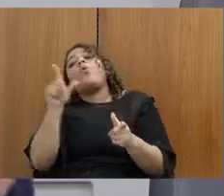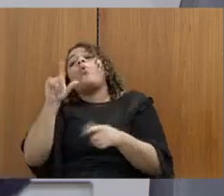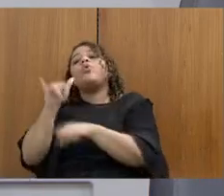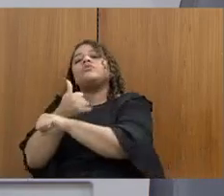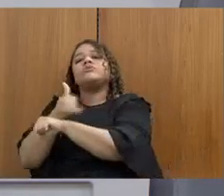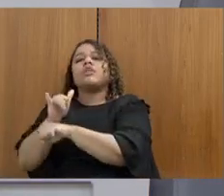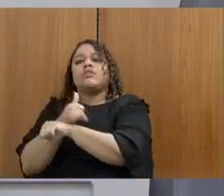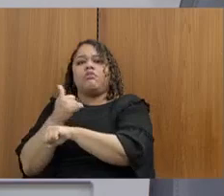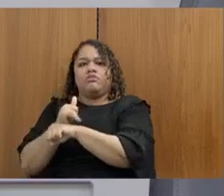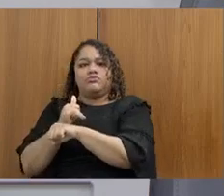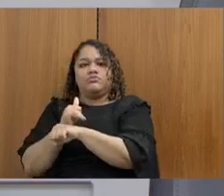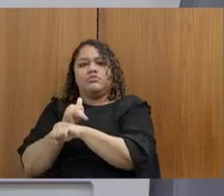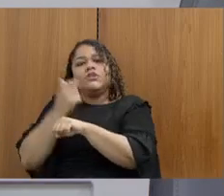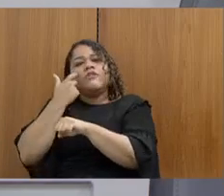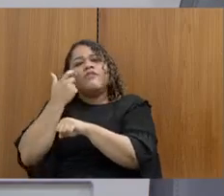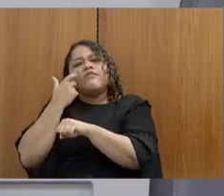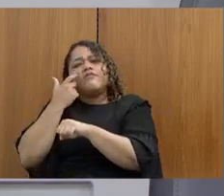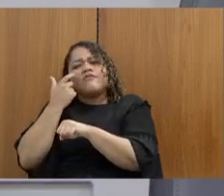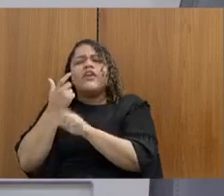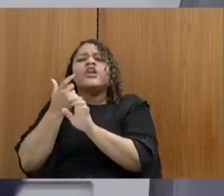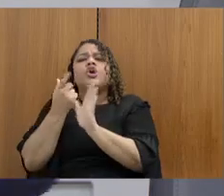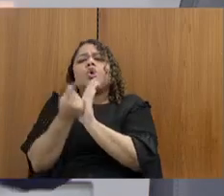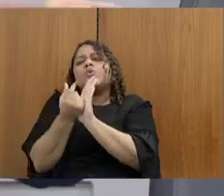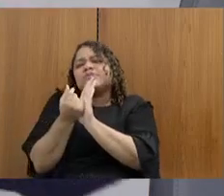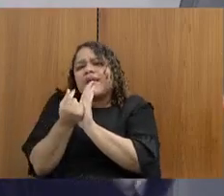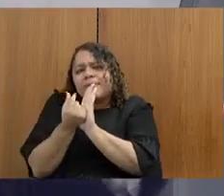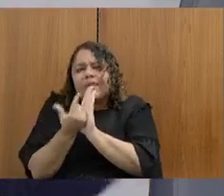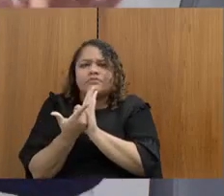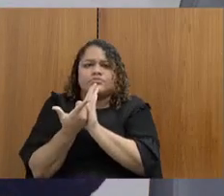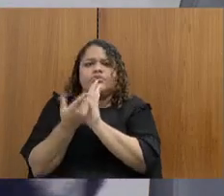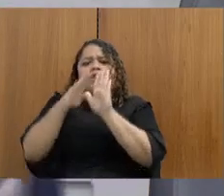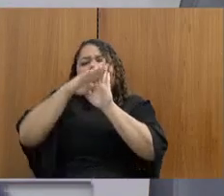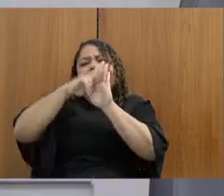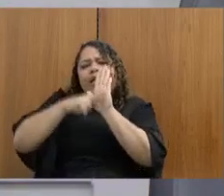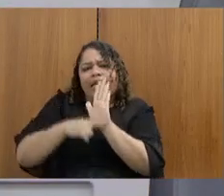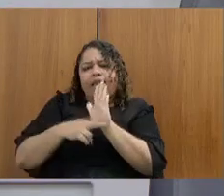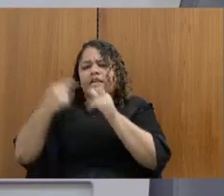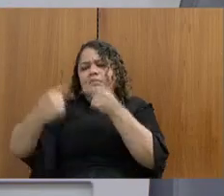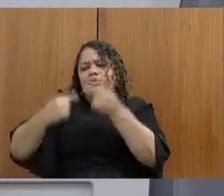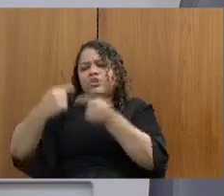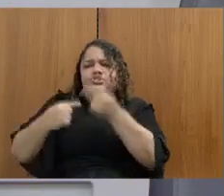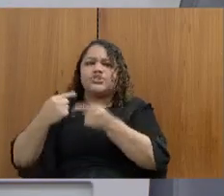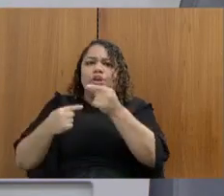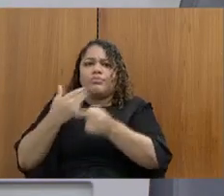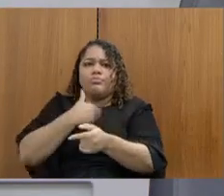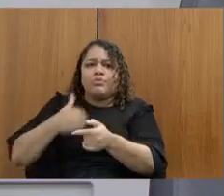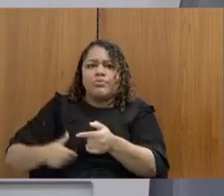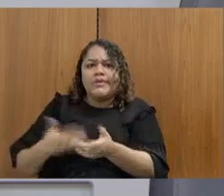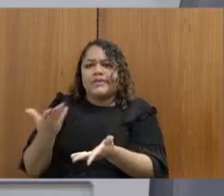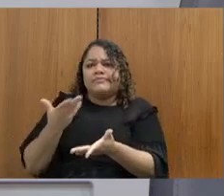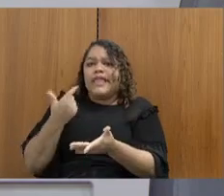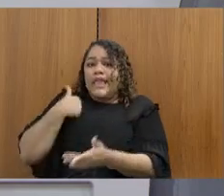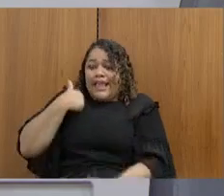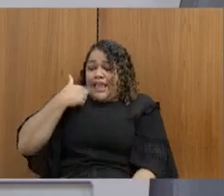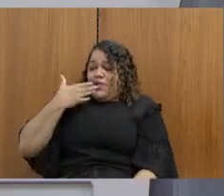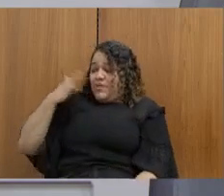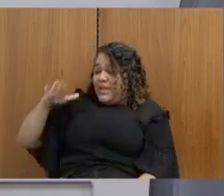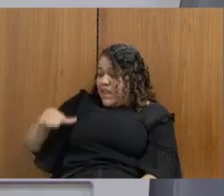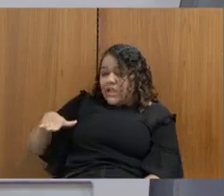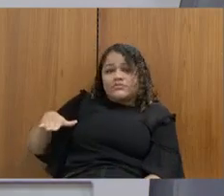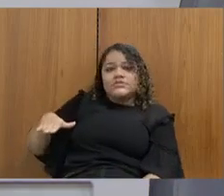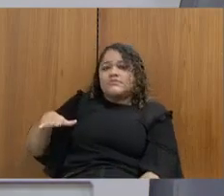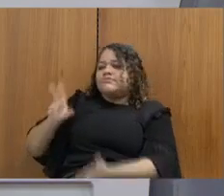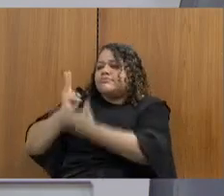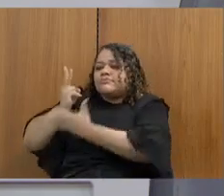orçamento, diretrizes de política pública, eu vejo que são as mesmas, desde quando eu sou criança, gente fala de combate e enfrentamento às drogas sem ter tido, até agora,